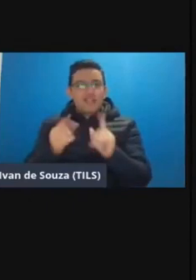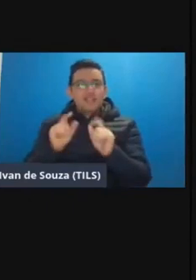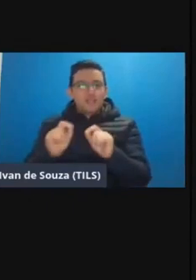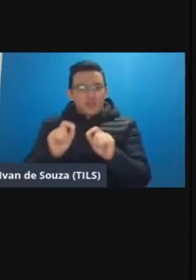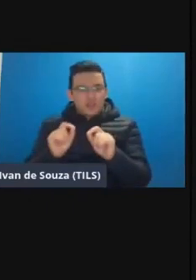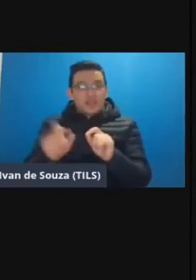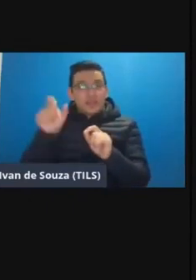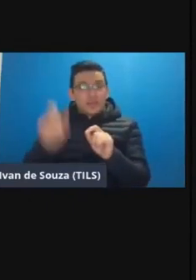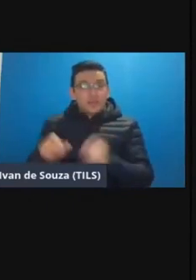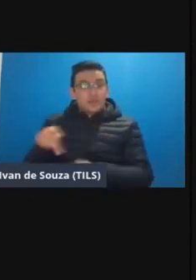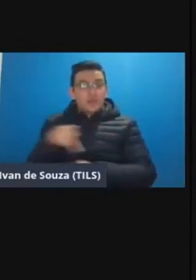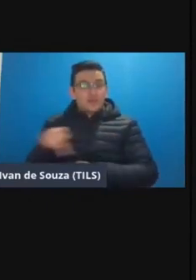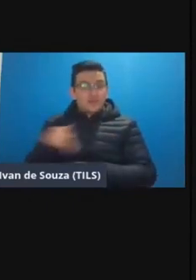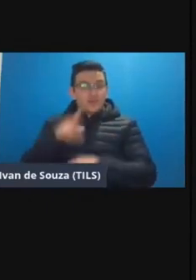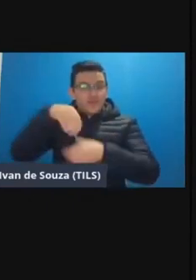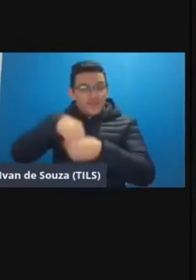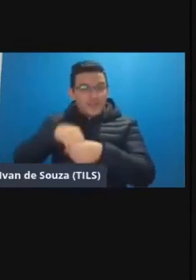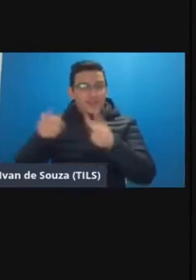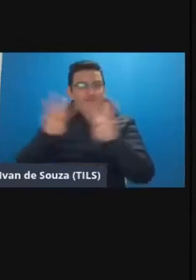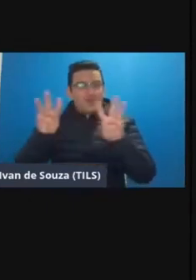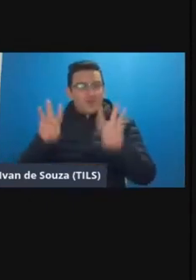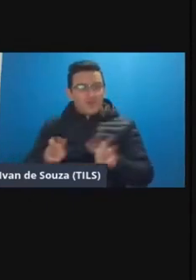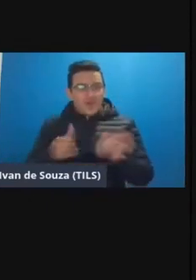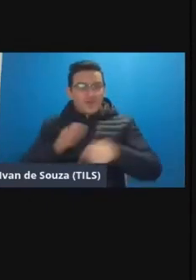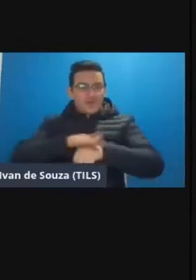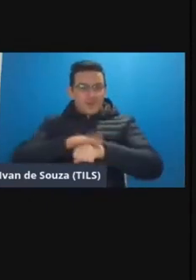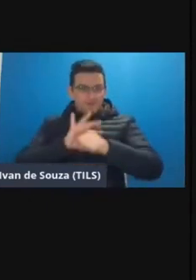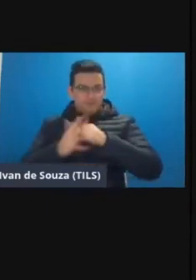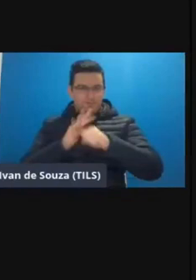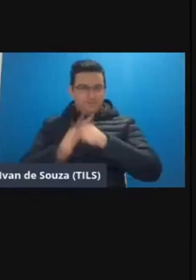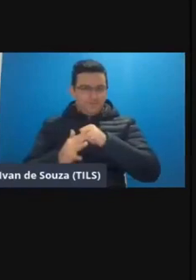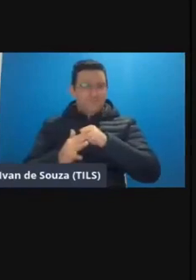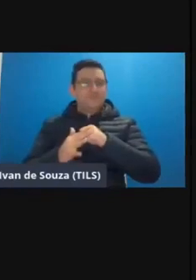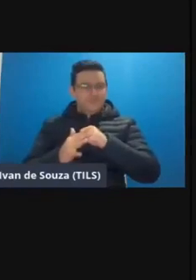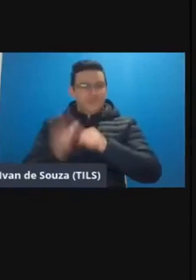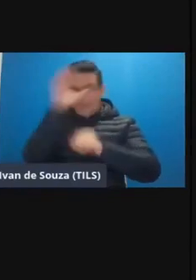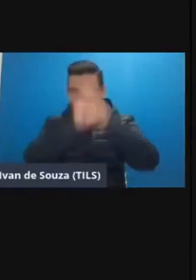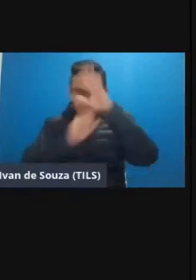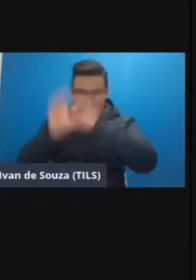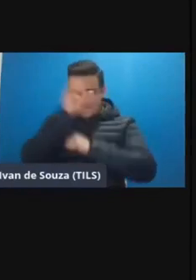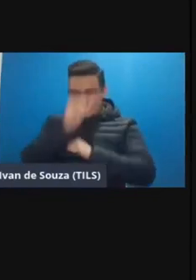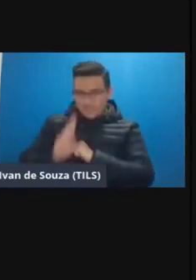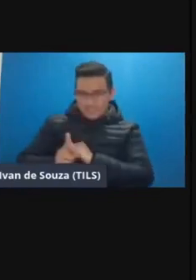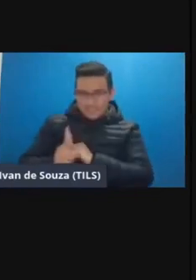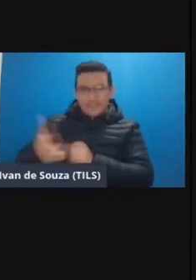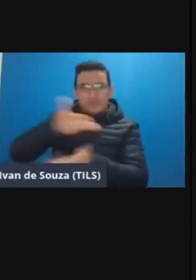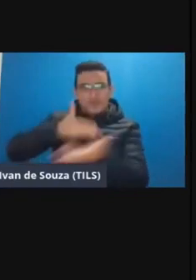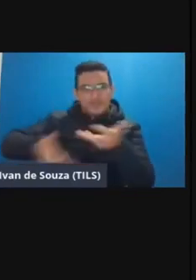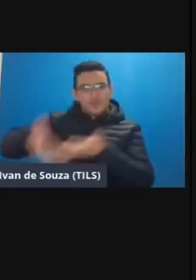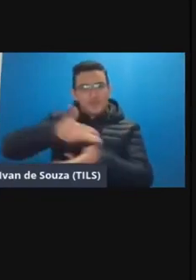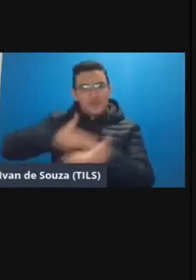ser docente na UFR em pandemia em tempos de pandemia aprendendo sempre com essa troca